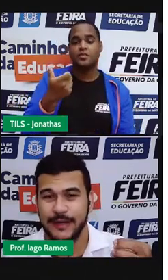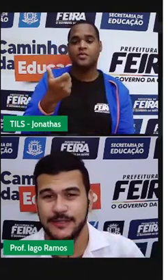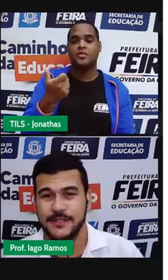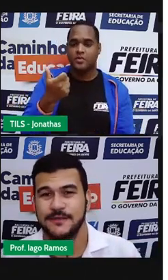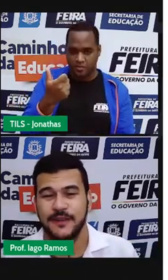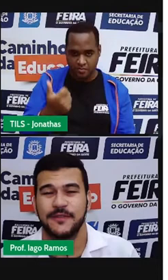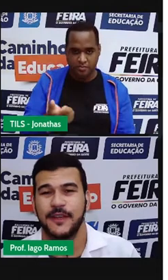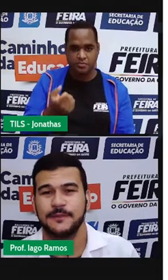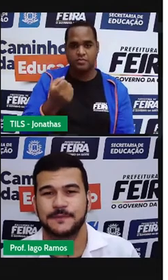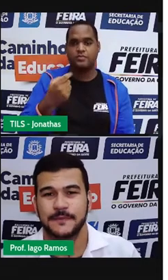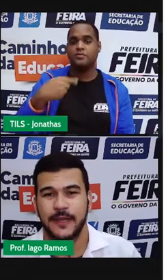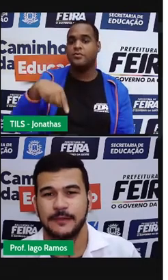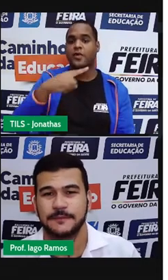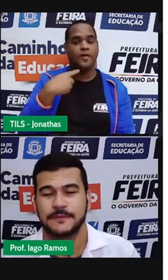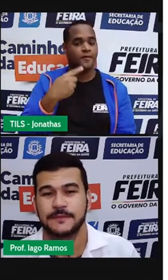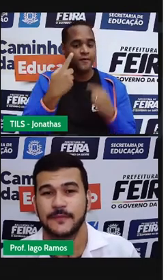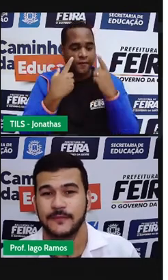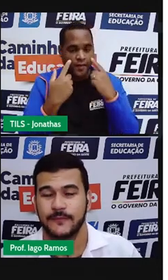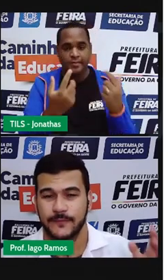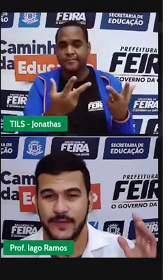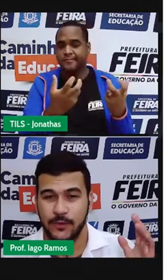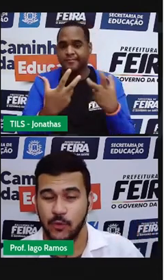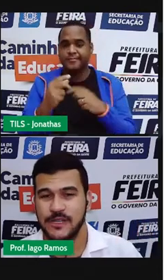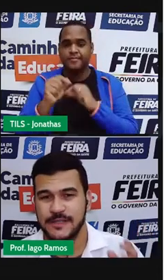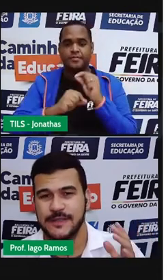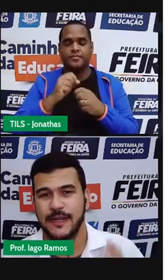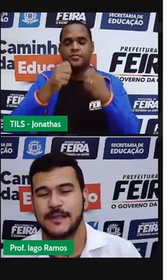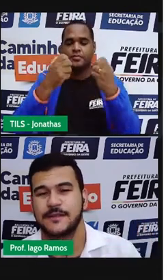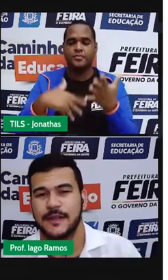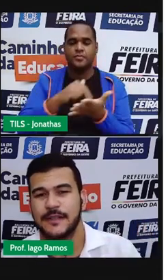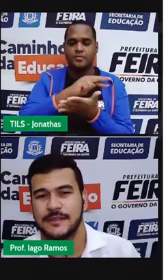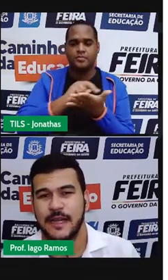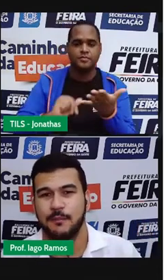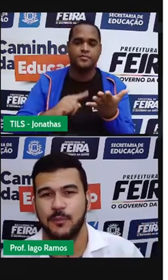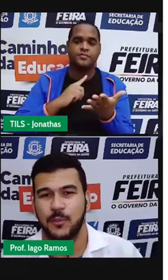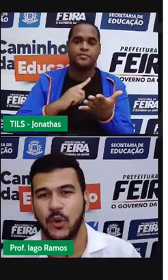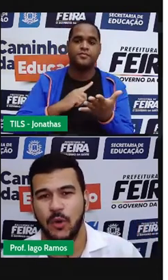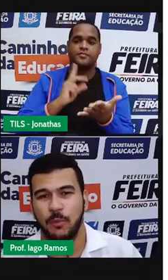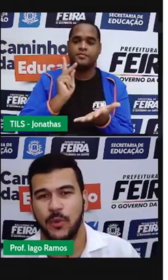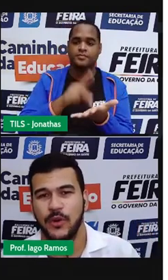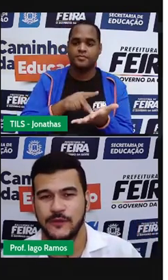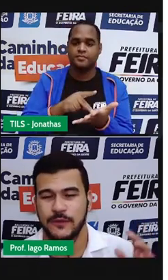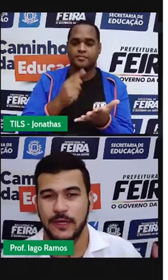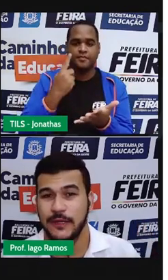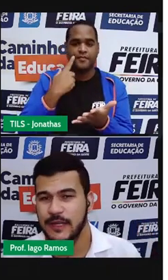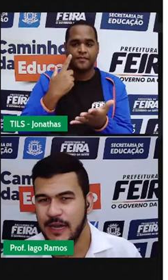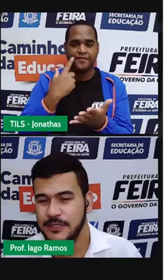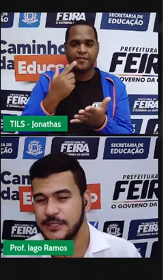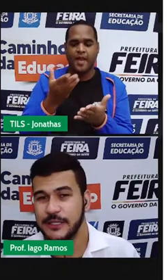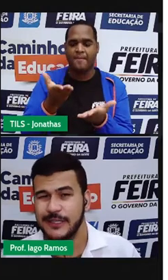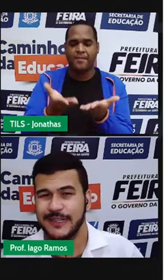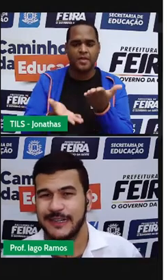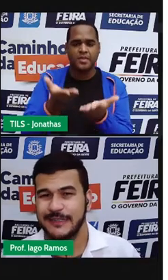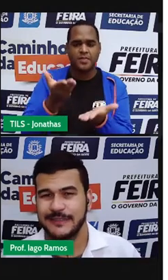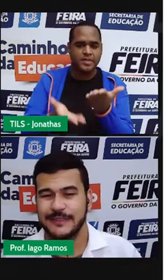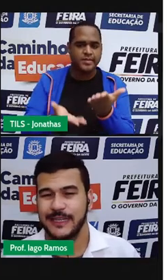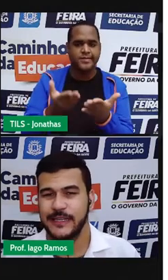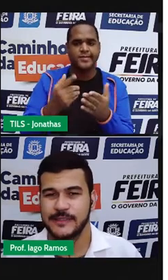A gente vai ver, né? Coisas relacionadas à proporcionalidade.